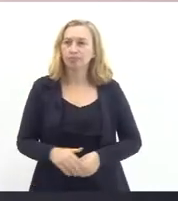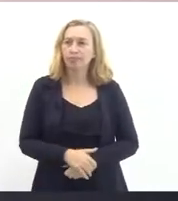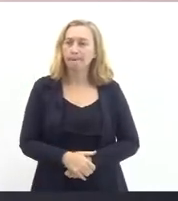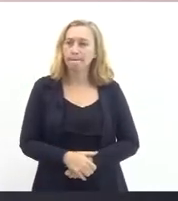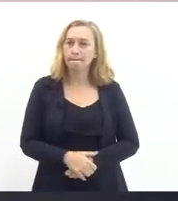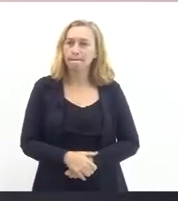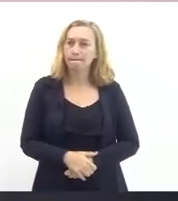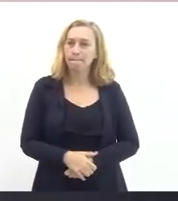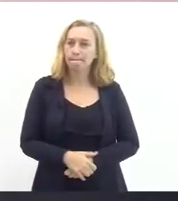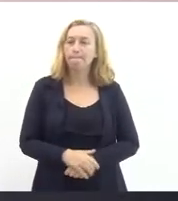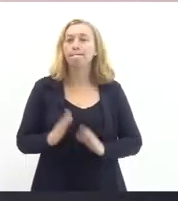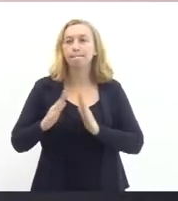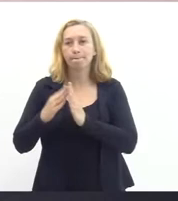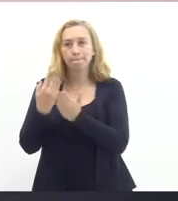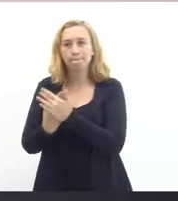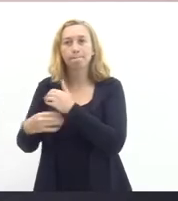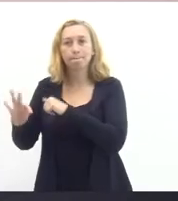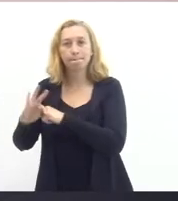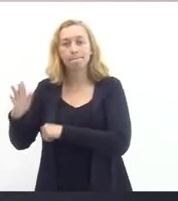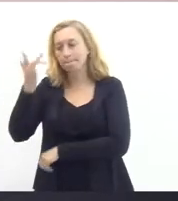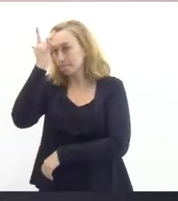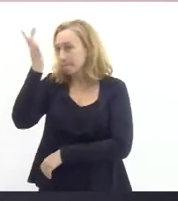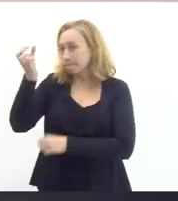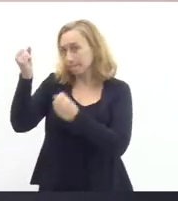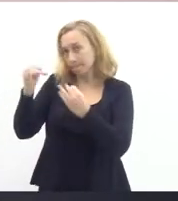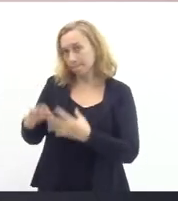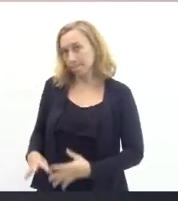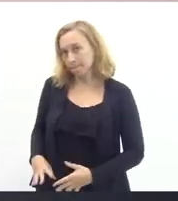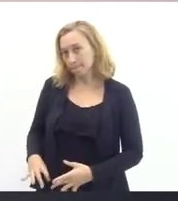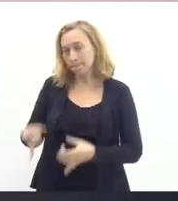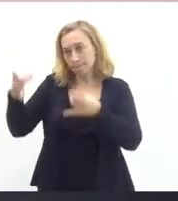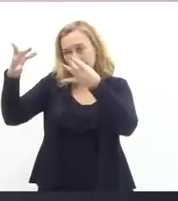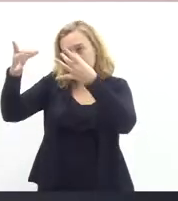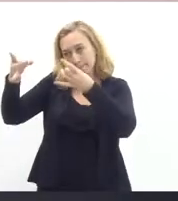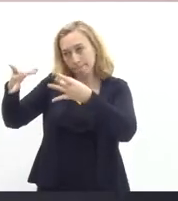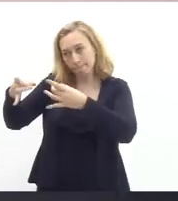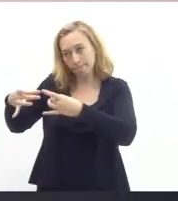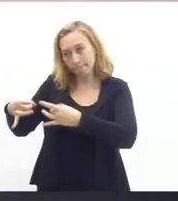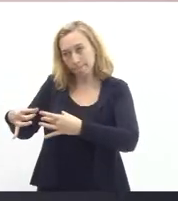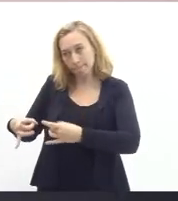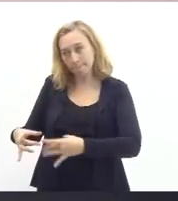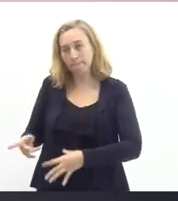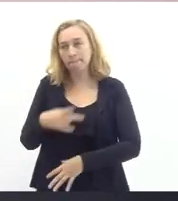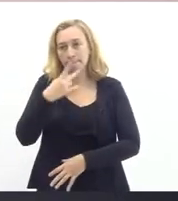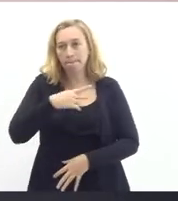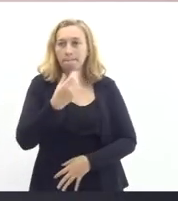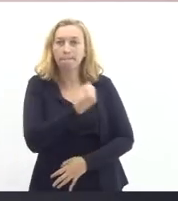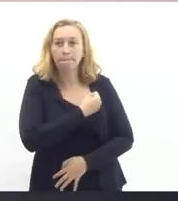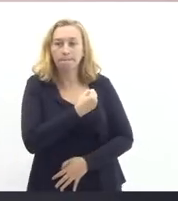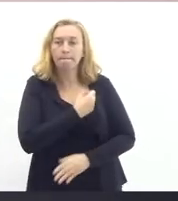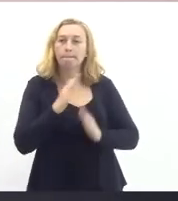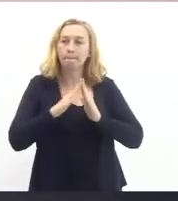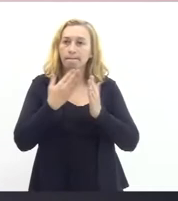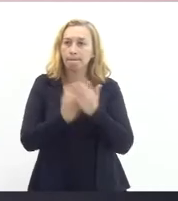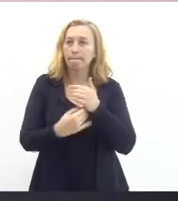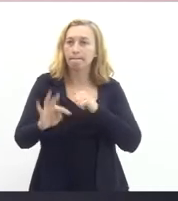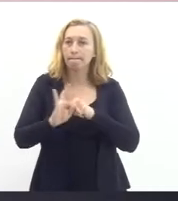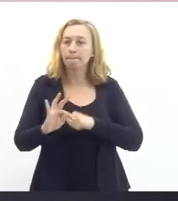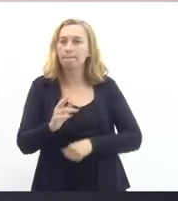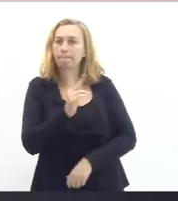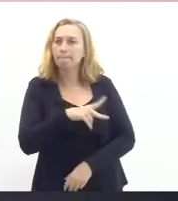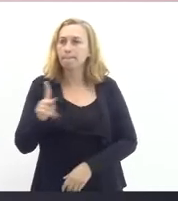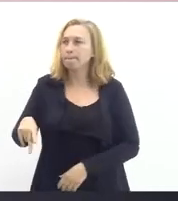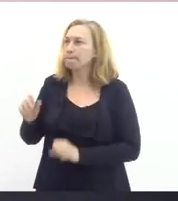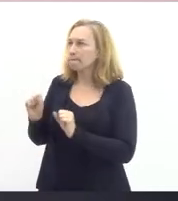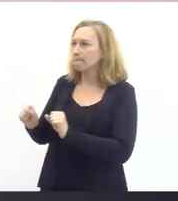para a faetec seja mais fácil da gente explicar toda essa heterogeneidade quando a gente fala dos números da faetec professor pode